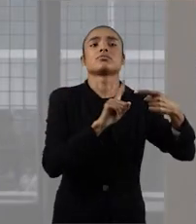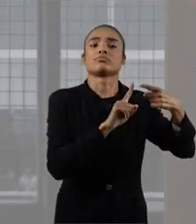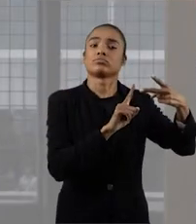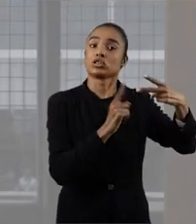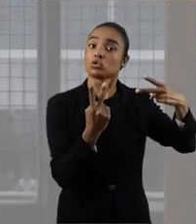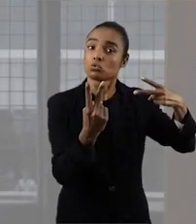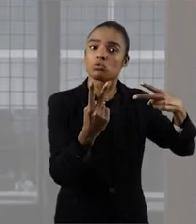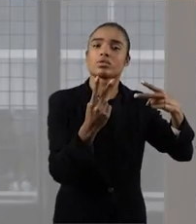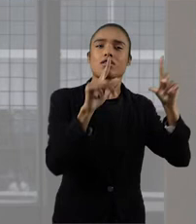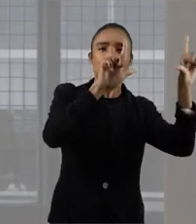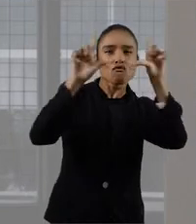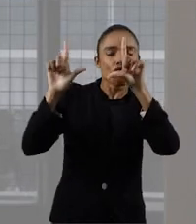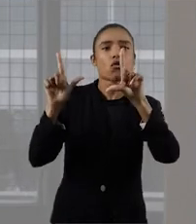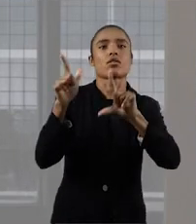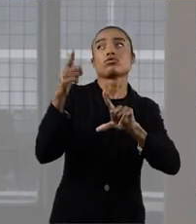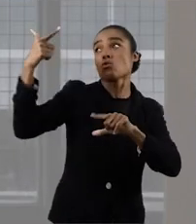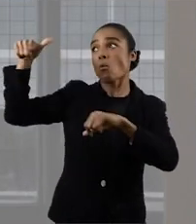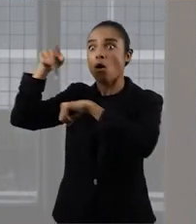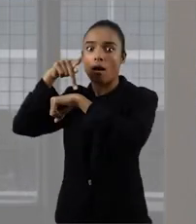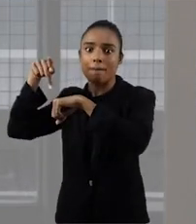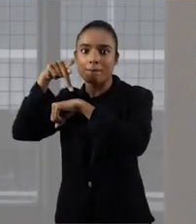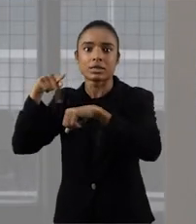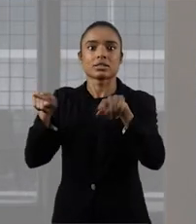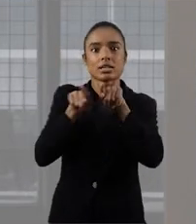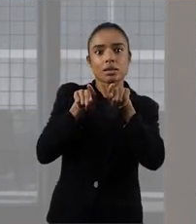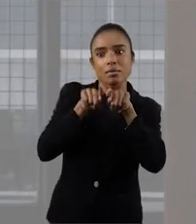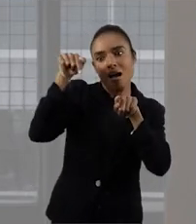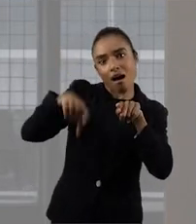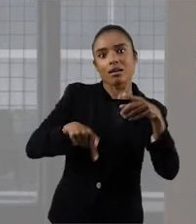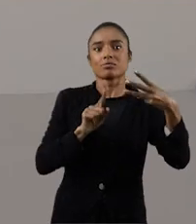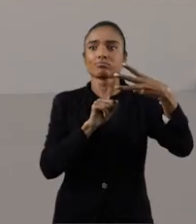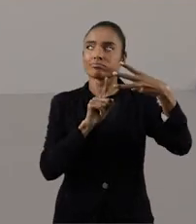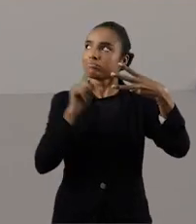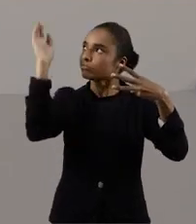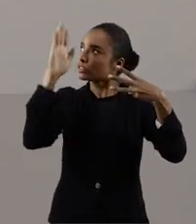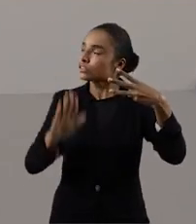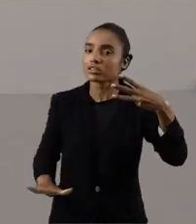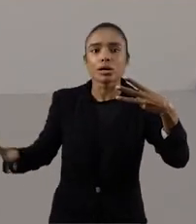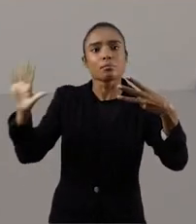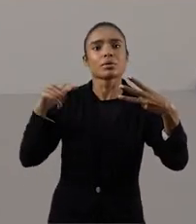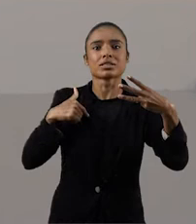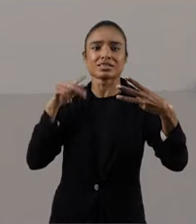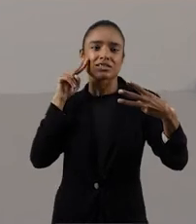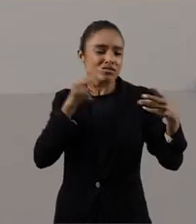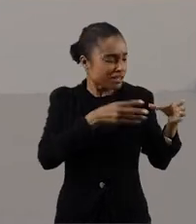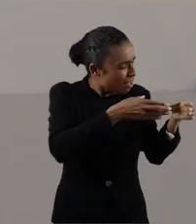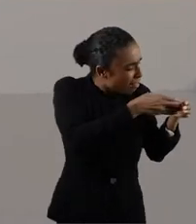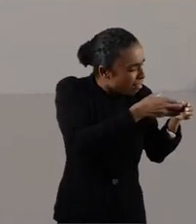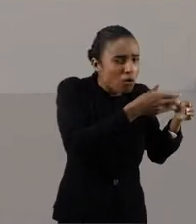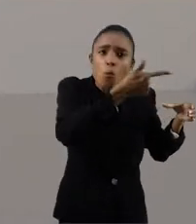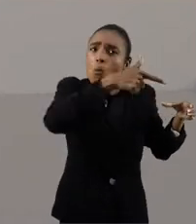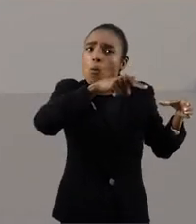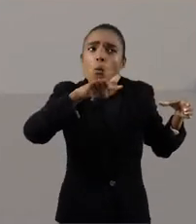alguns exemplos, o Red Inside, o White Ethnography, ou para tapar o sol dos seus olhos, que são vistas muitas vezes em pílulas